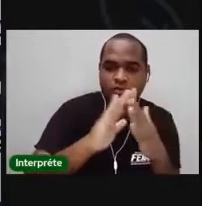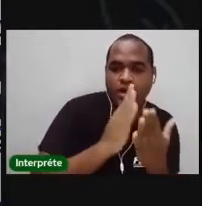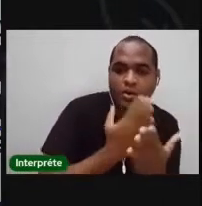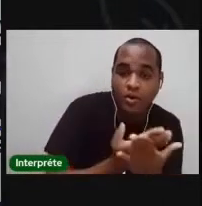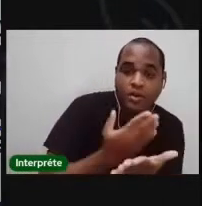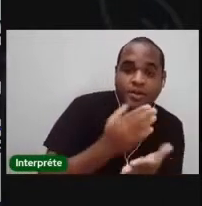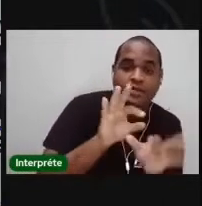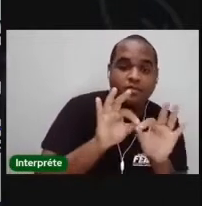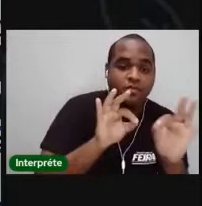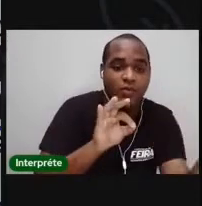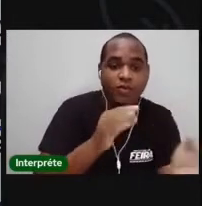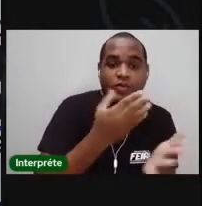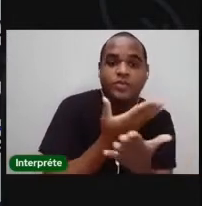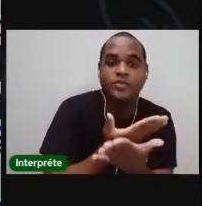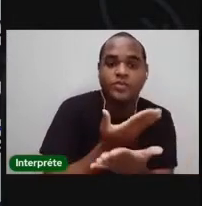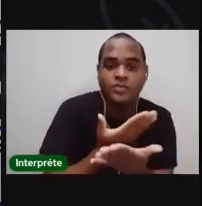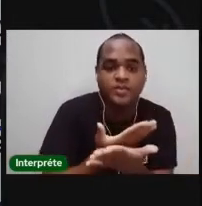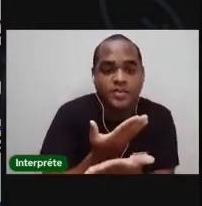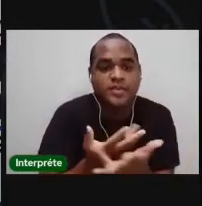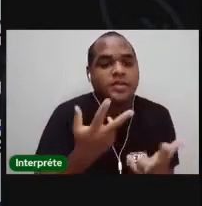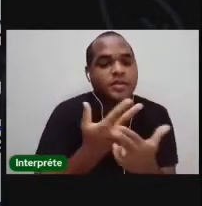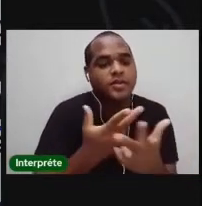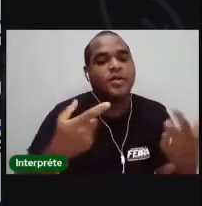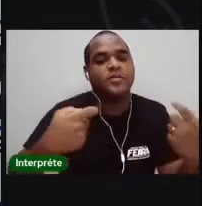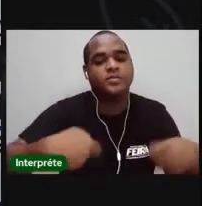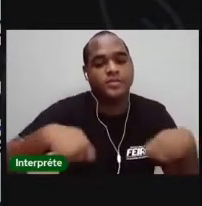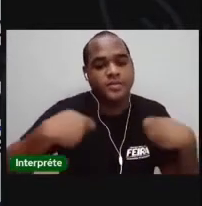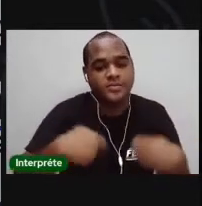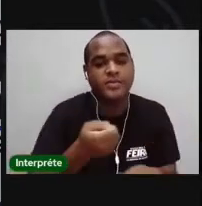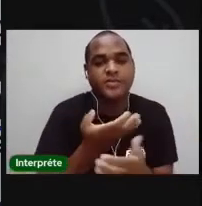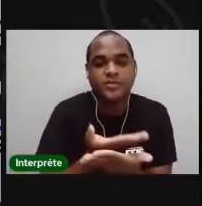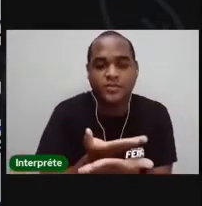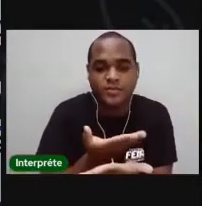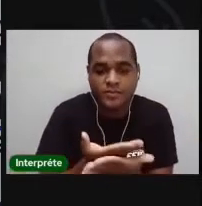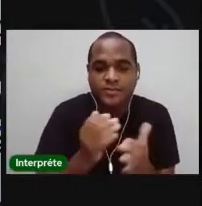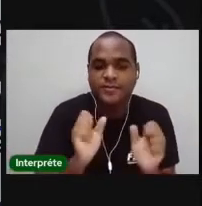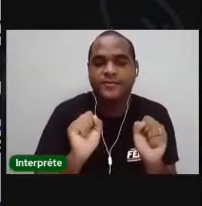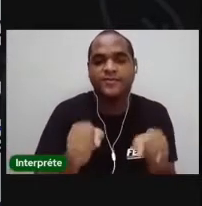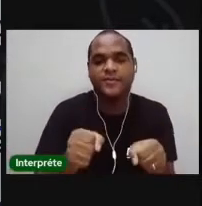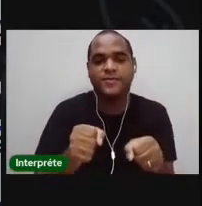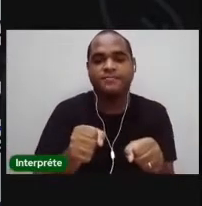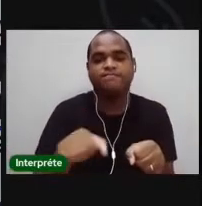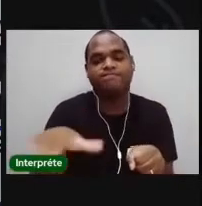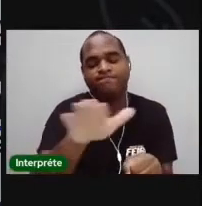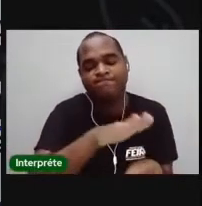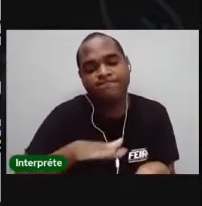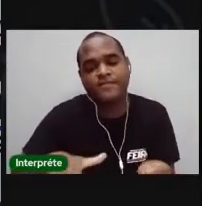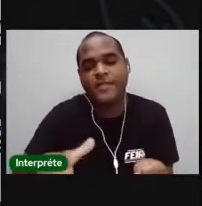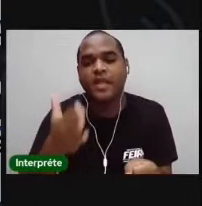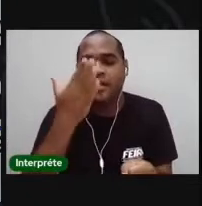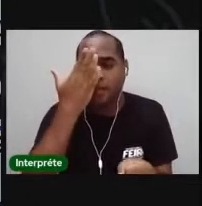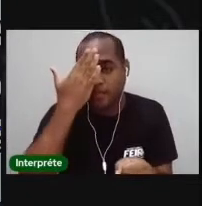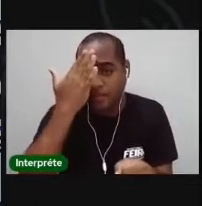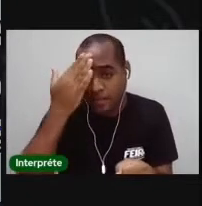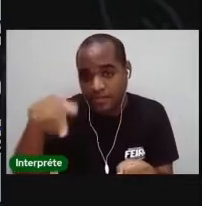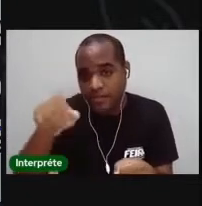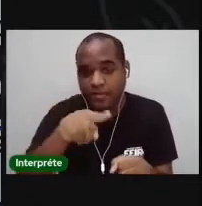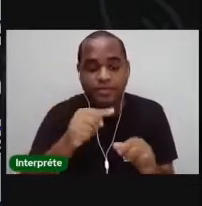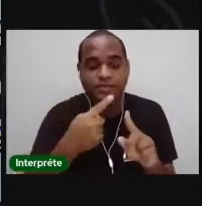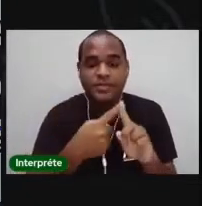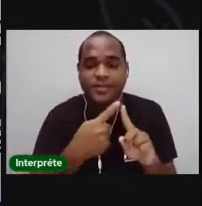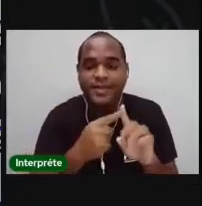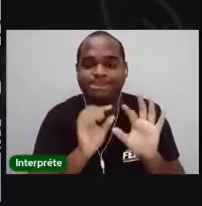educação. Precisamos da escola. Mas, nesse momento, a gente precisa ficar um pouco